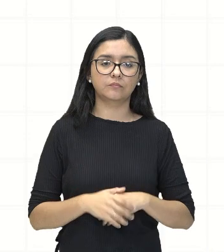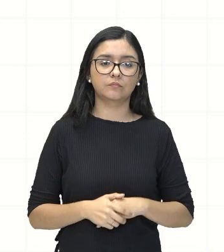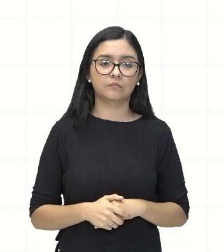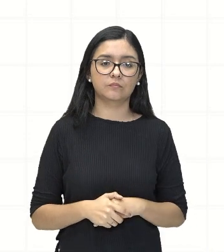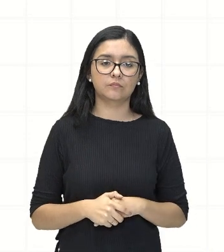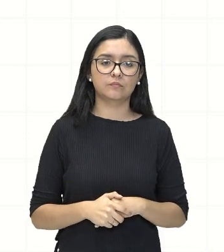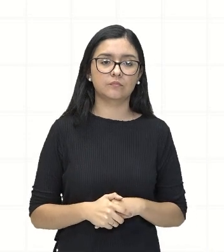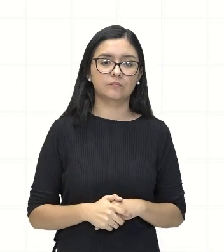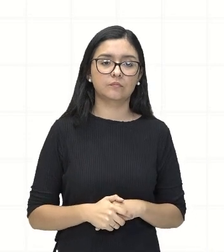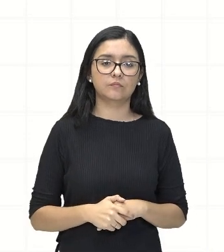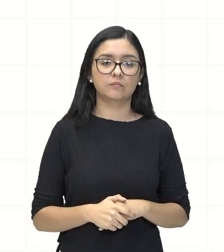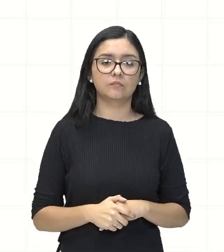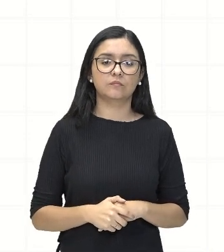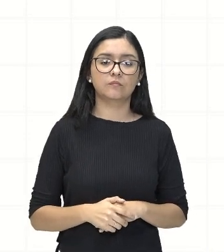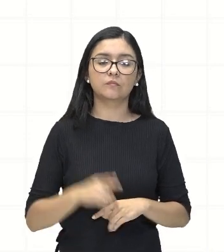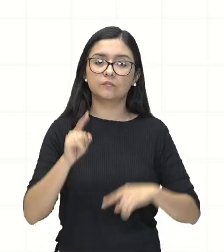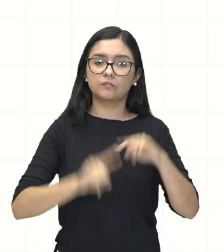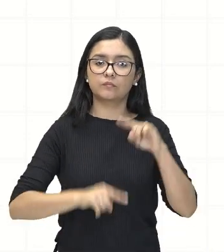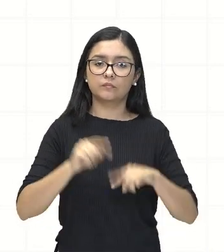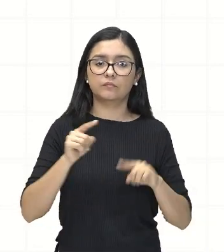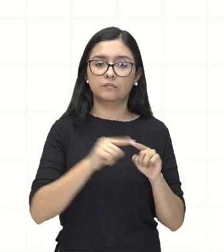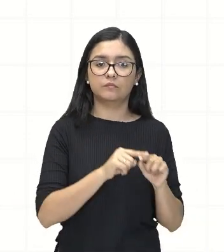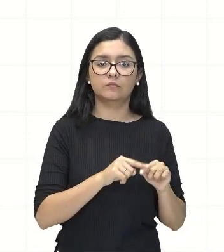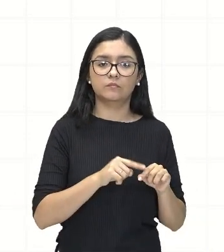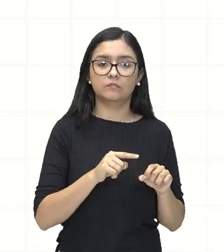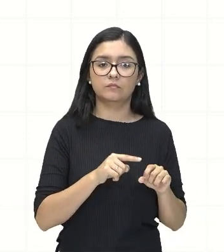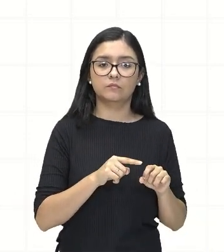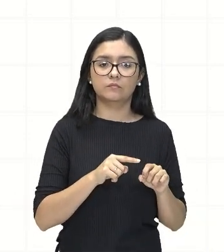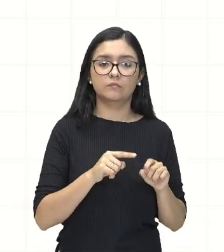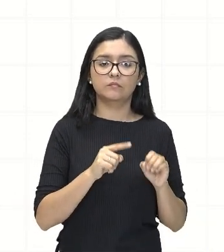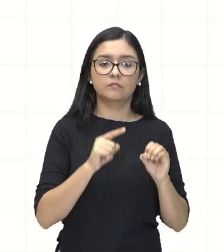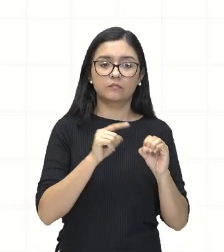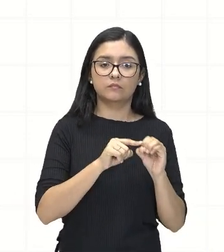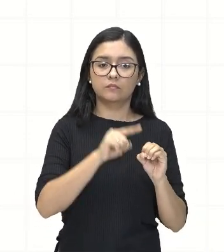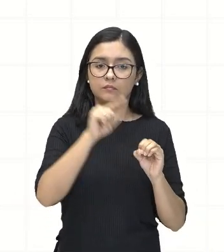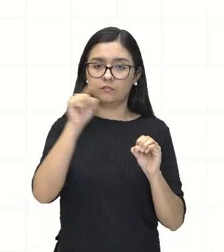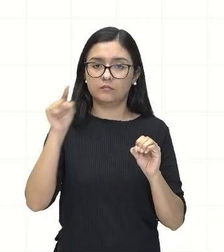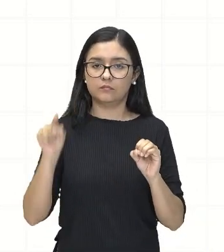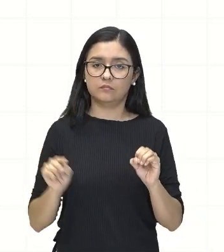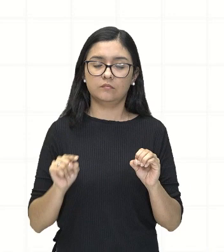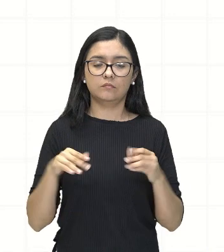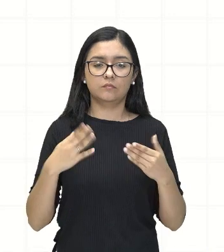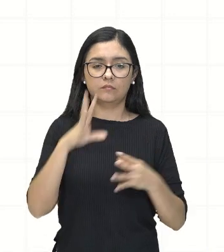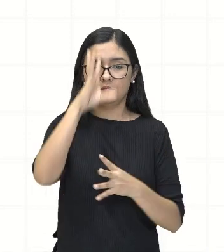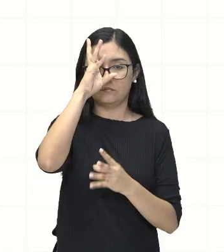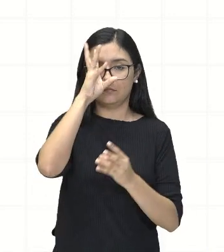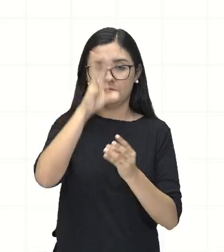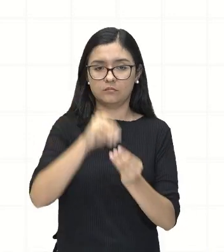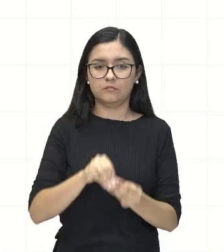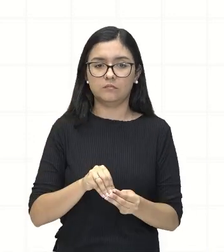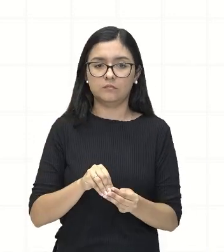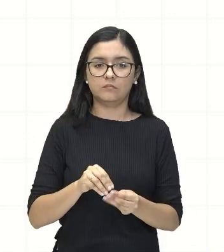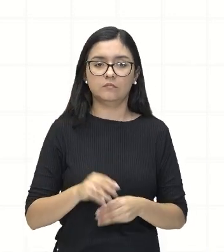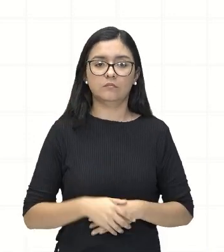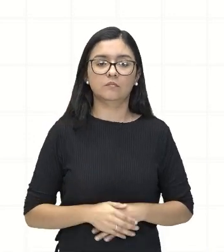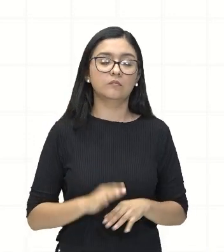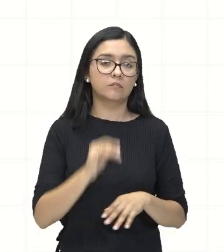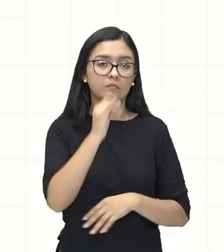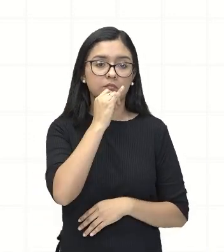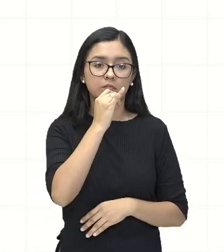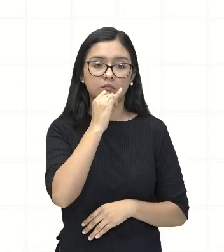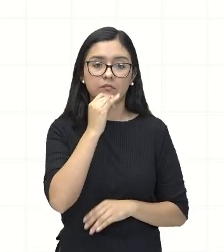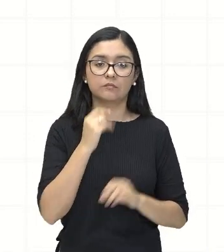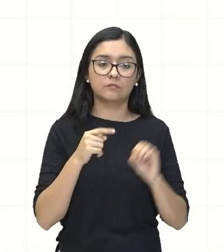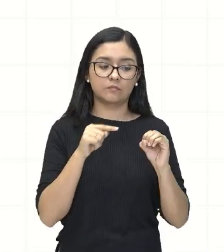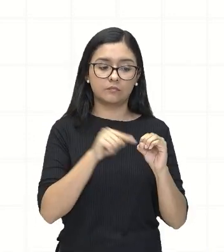esse projétil estava na altura 0. Vamos entender o que aconteceu. Ele saiu aqui da altura